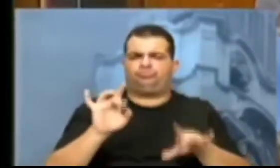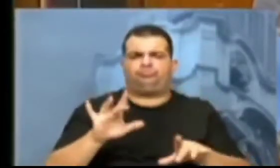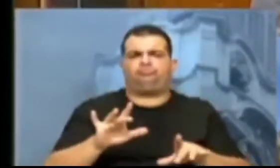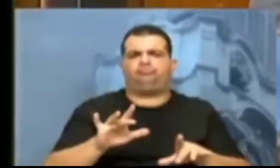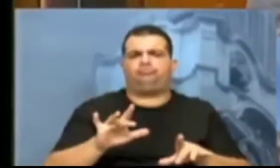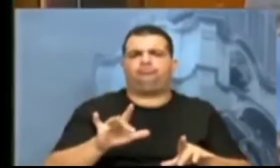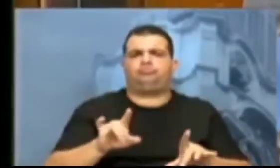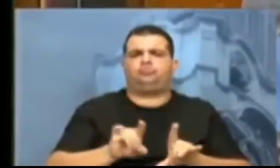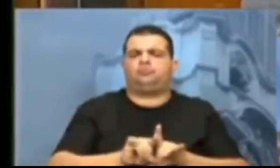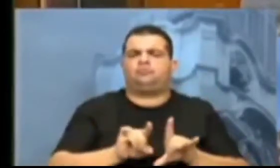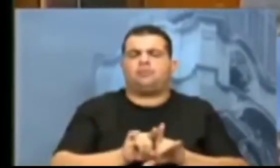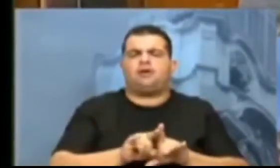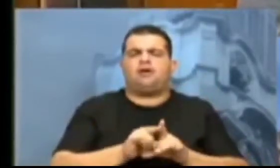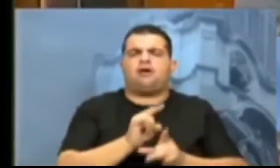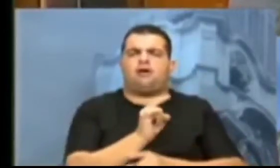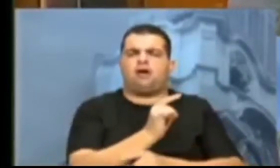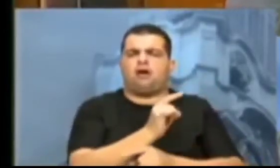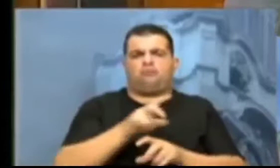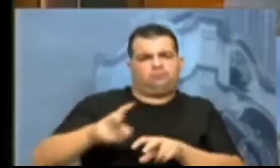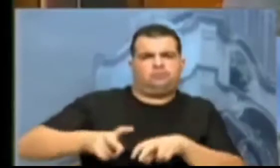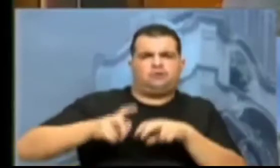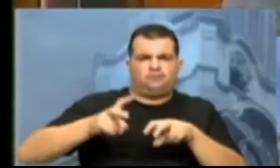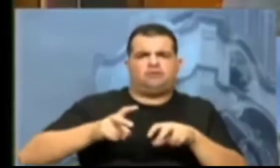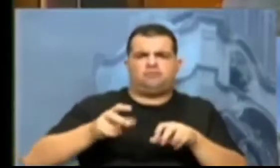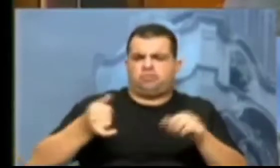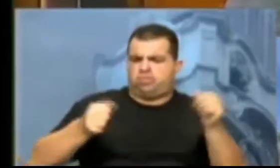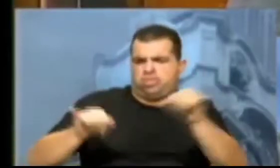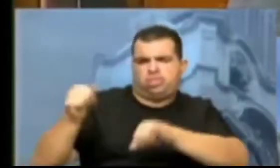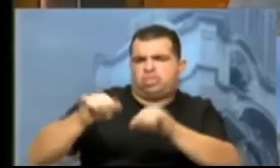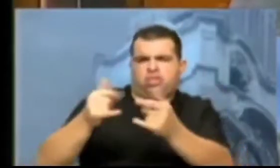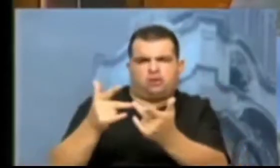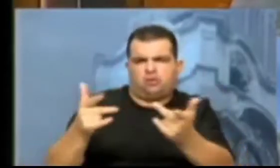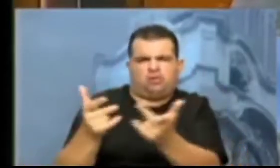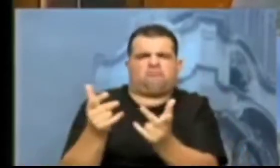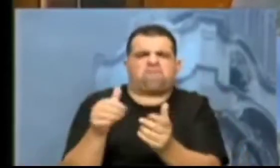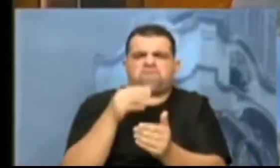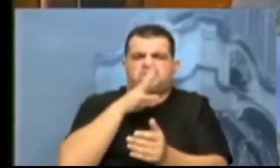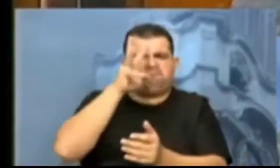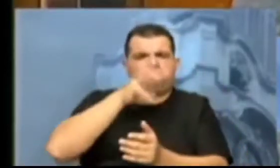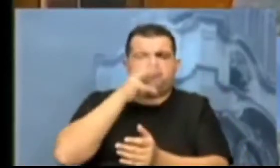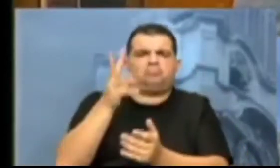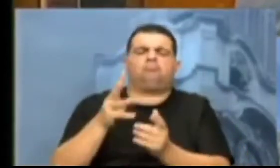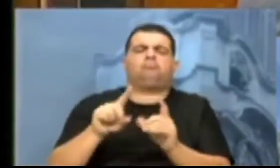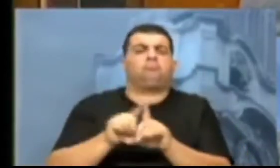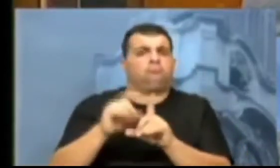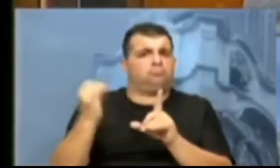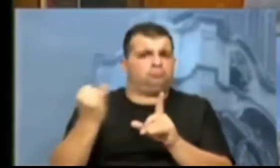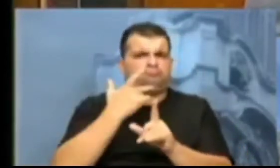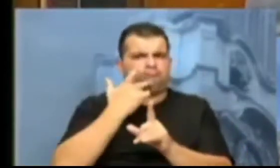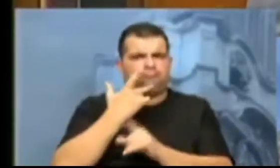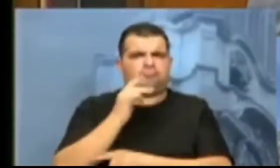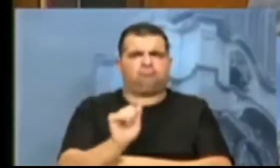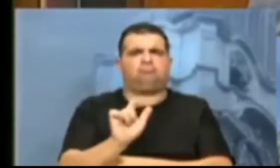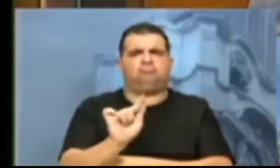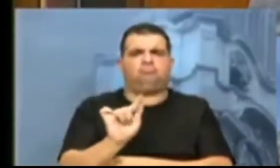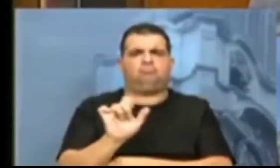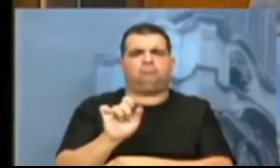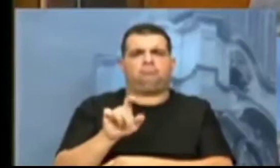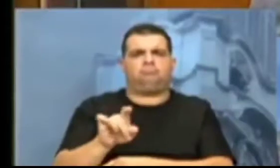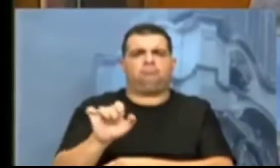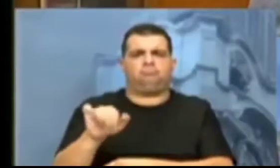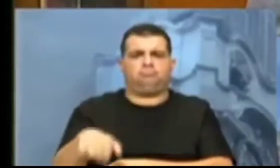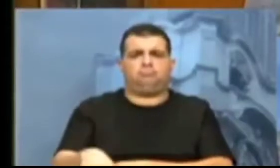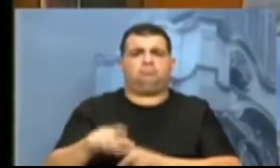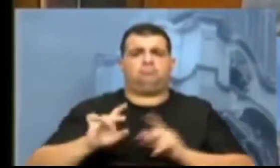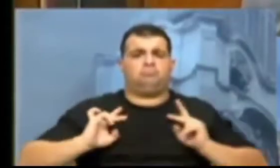agrotóxicos, é muito importante que a gente homenageie a Agapã e todos aqueles